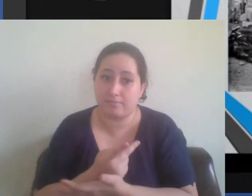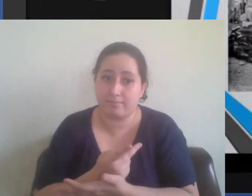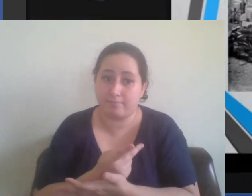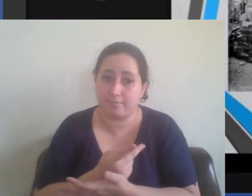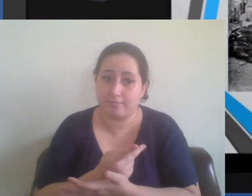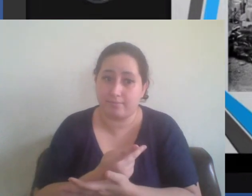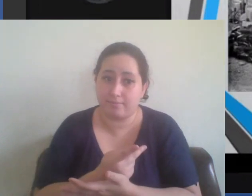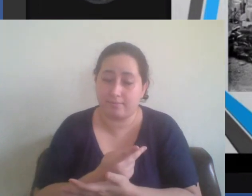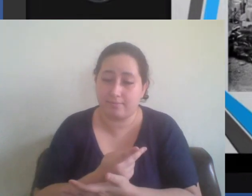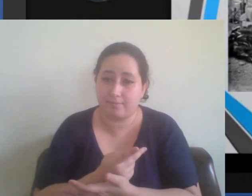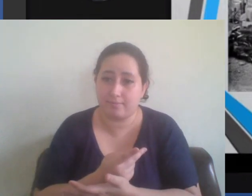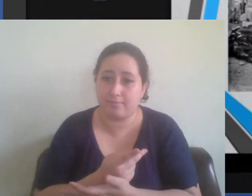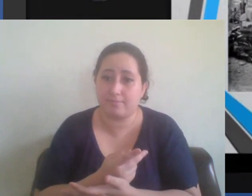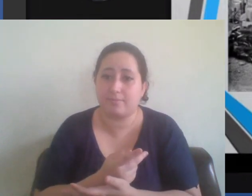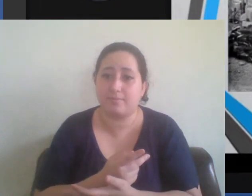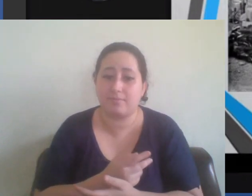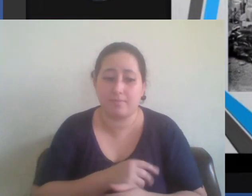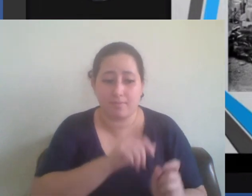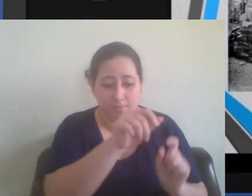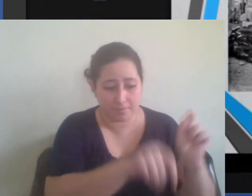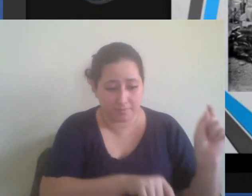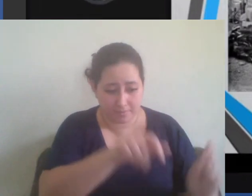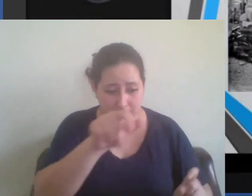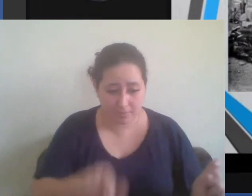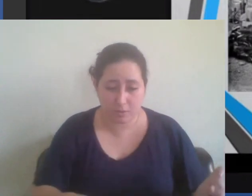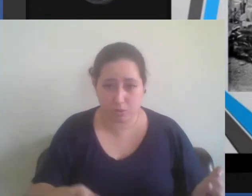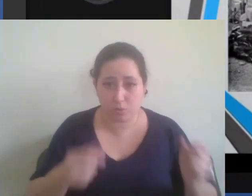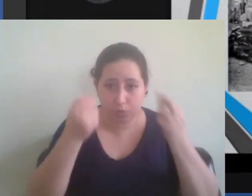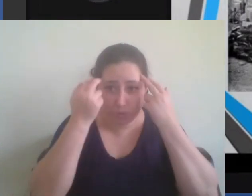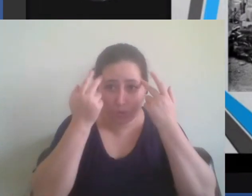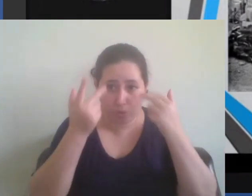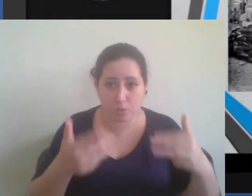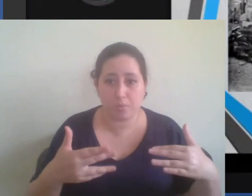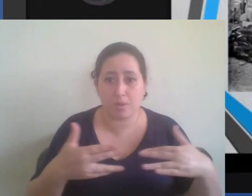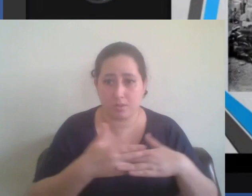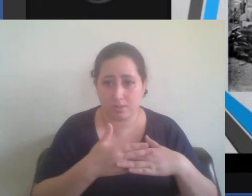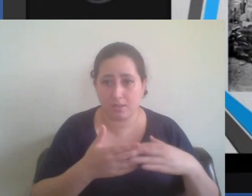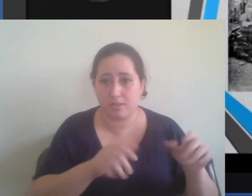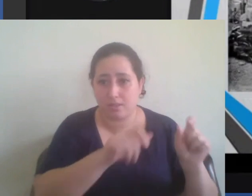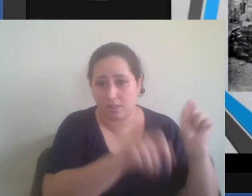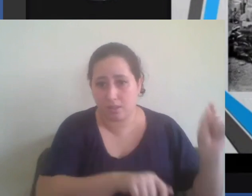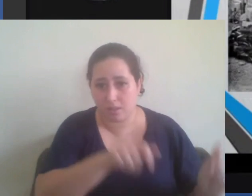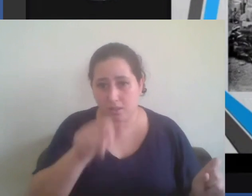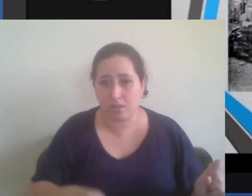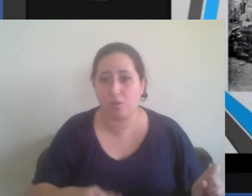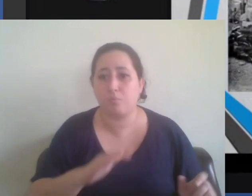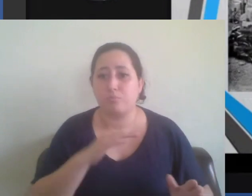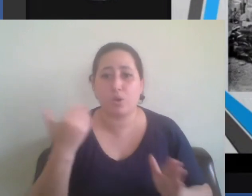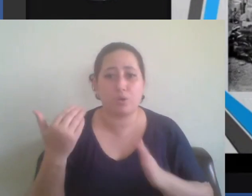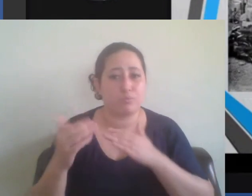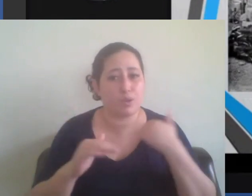os civis são vítimas primordiais